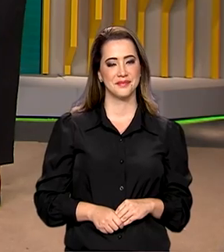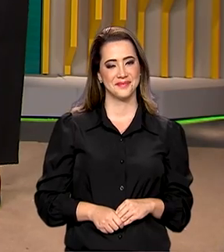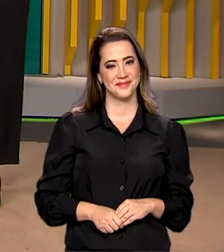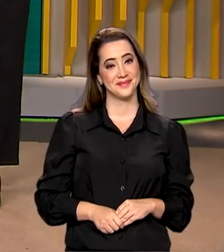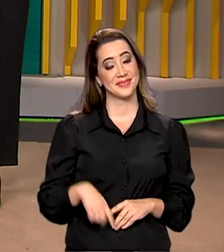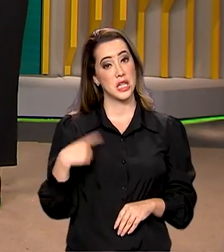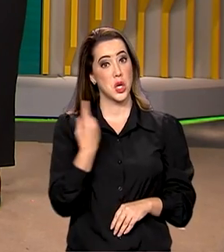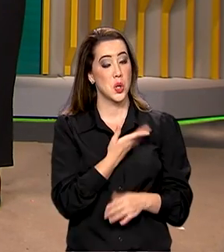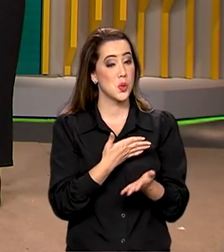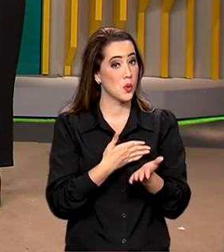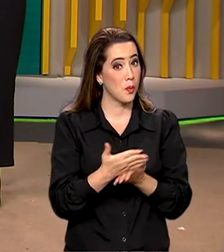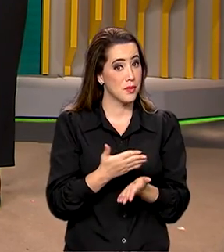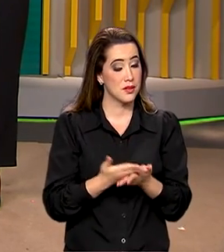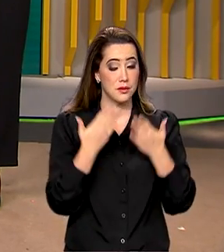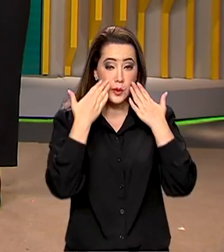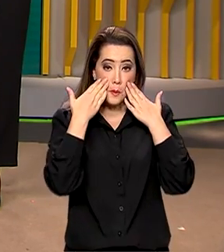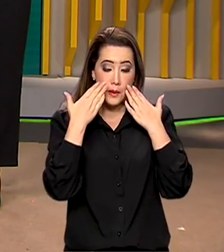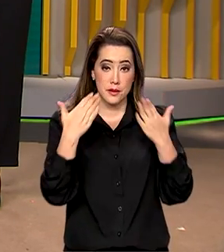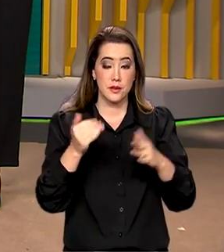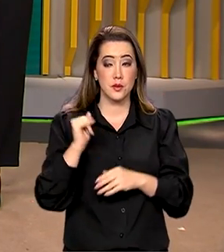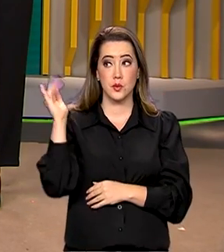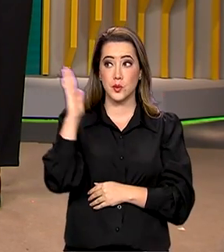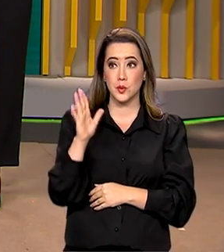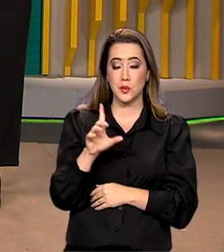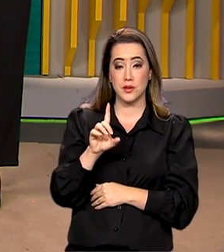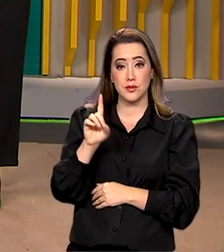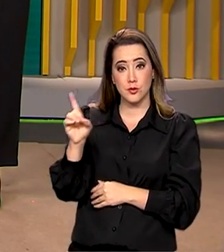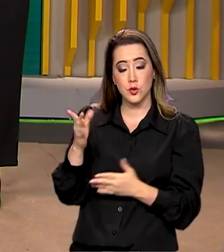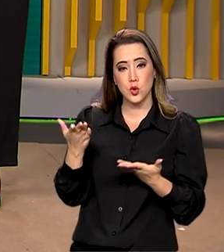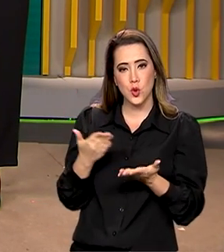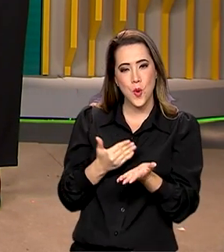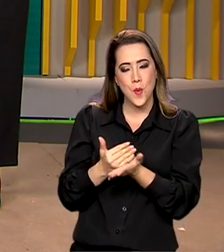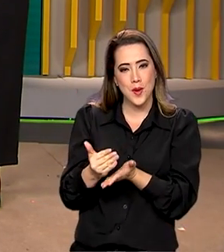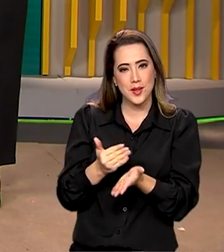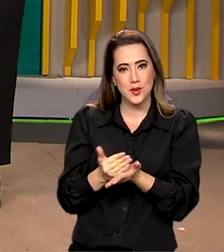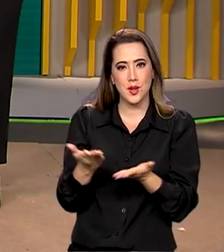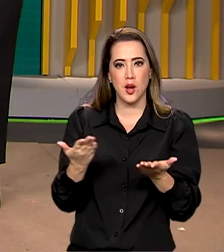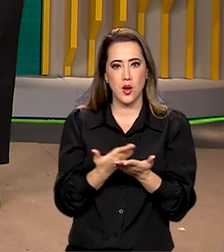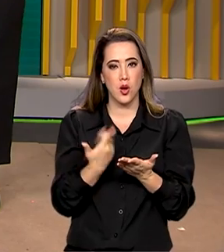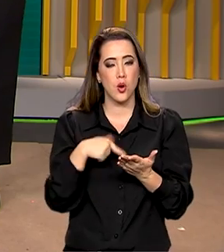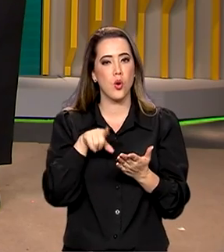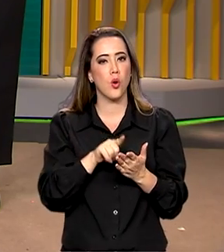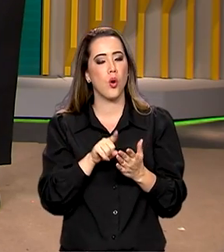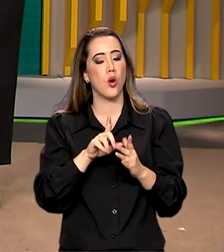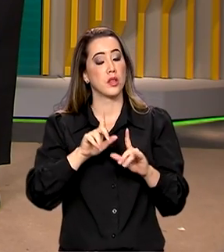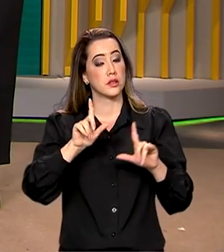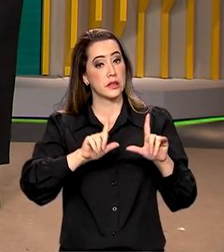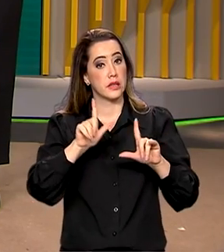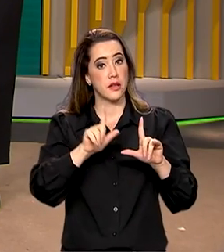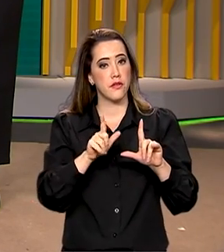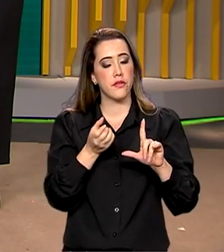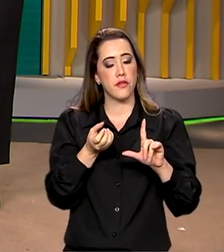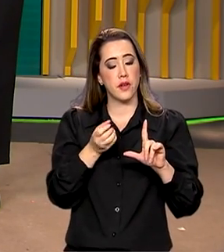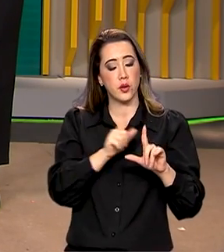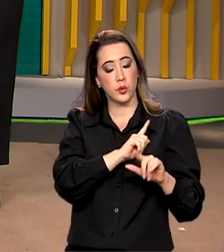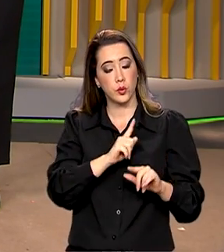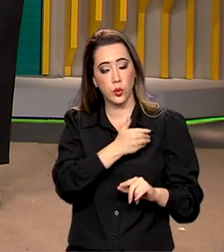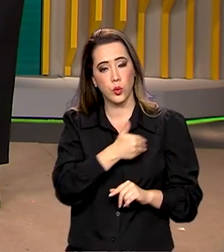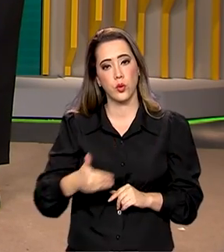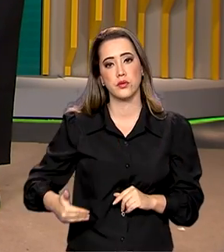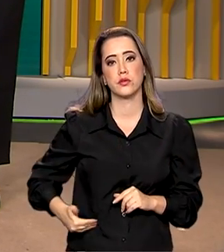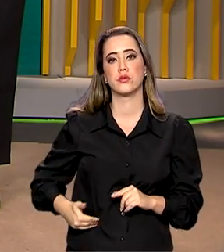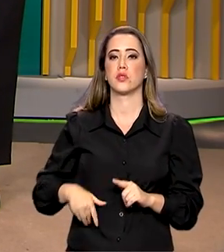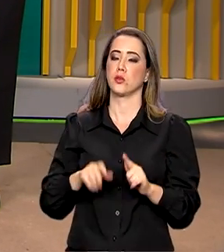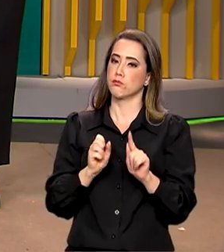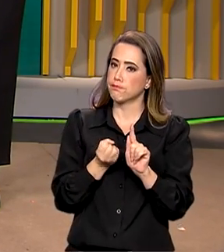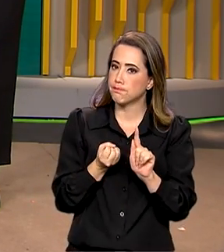E nós começamos esta edição do Brasil em Dia com a entrada no ar do Canal GOV, que traz um noticiário todo voltado para o